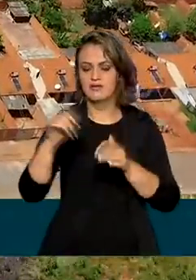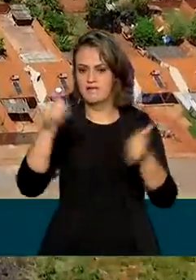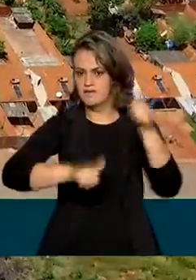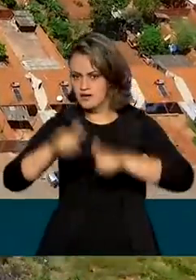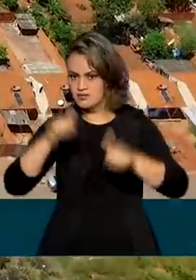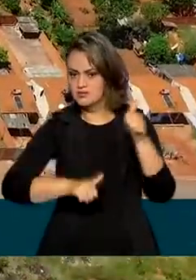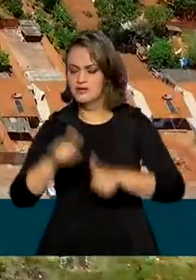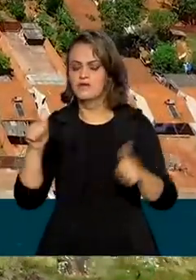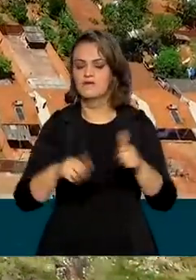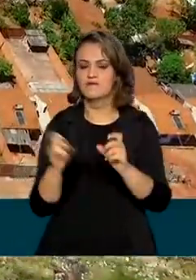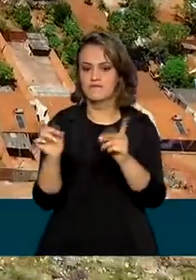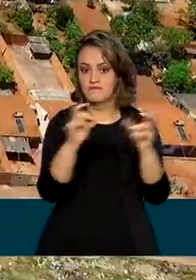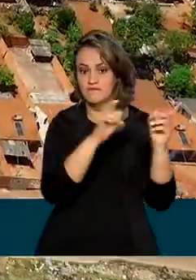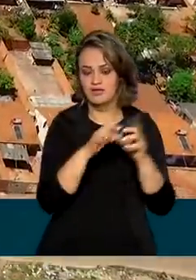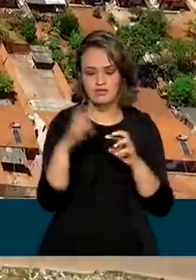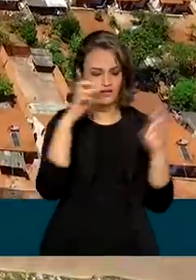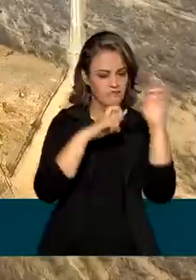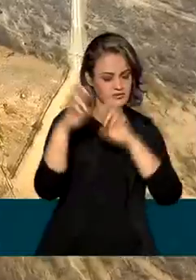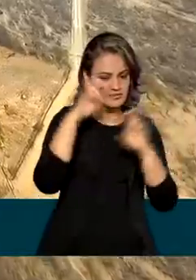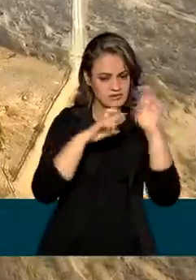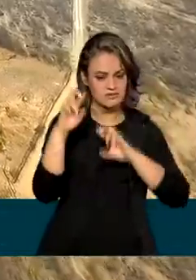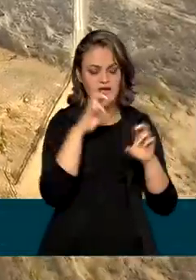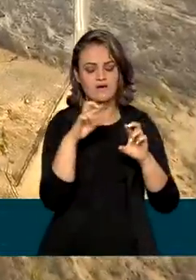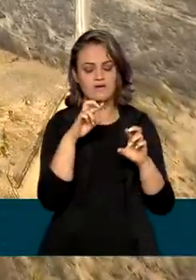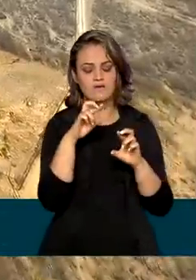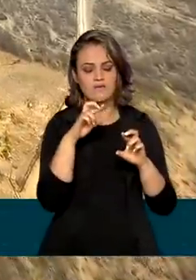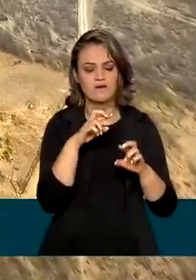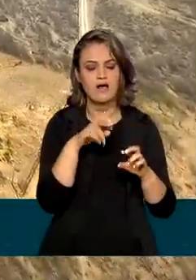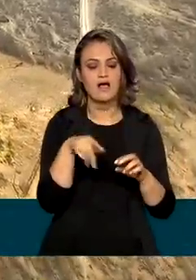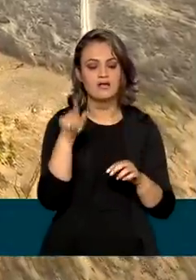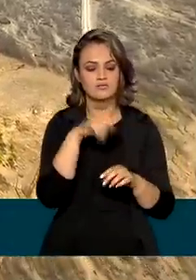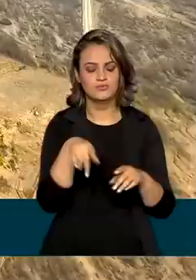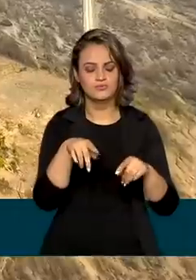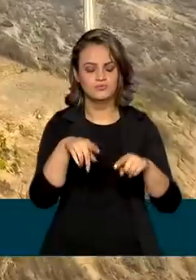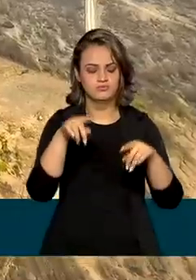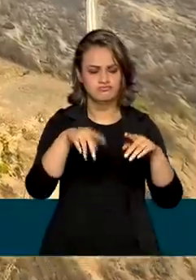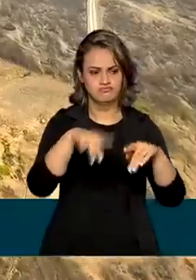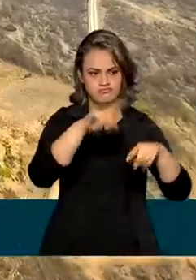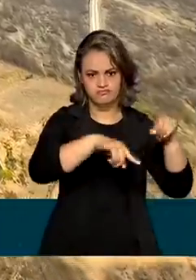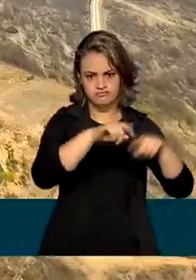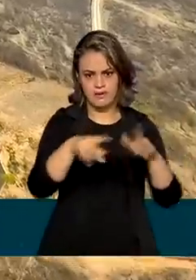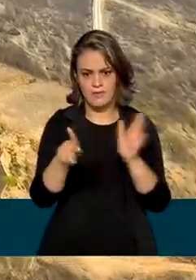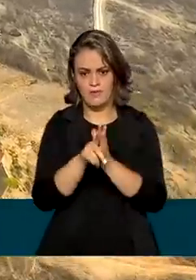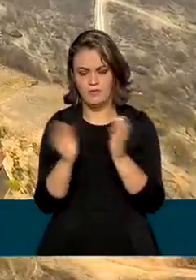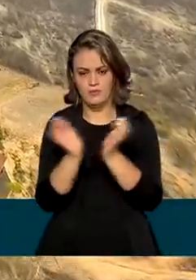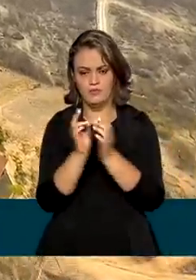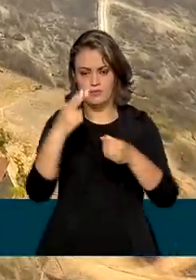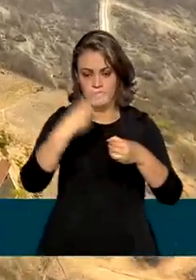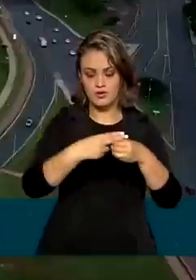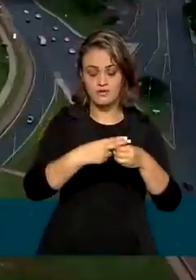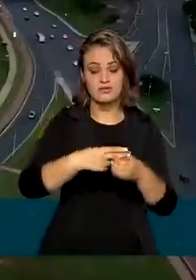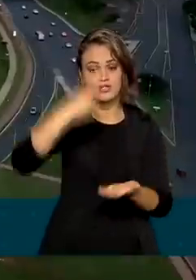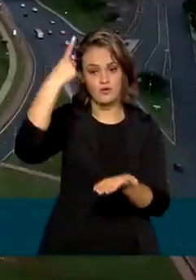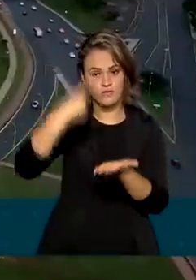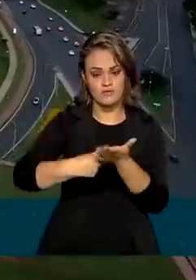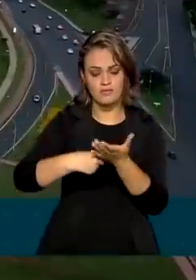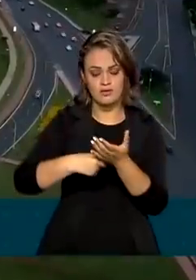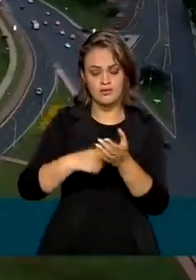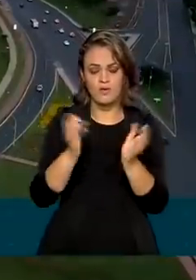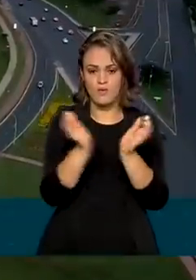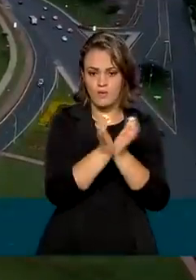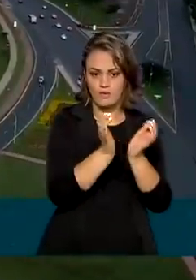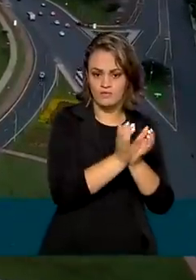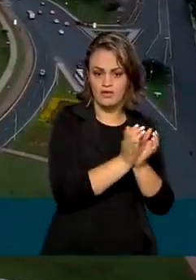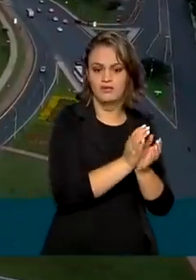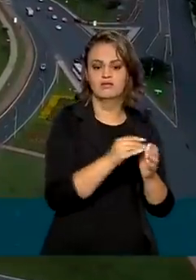avaliação, venda e fiscalização de áreas do patrimônio da União, serão firmados convênios com os estados,